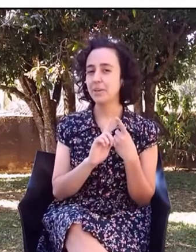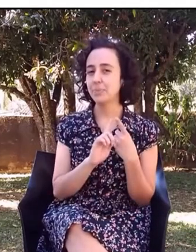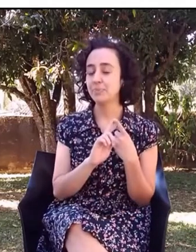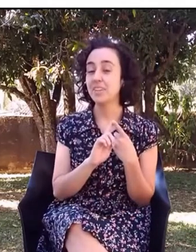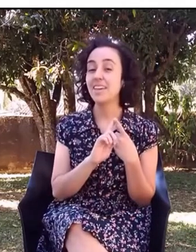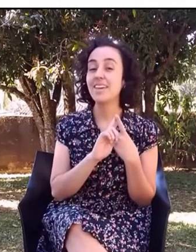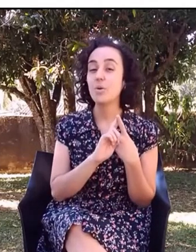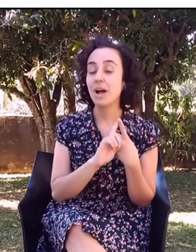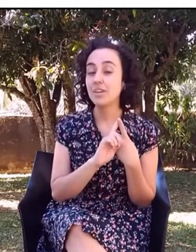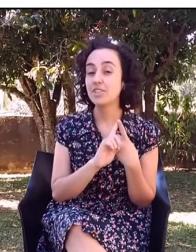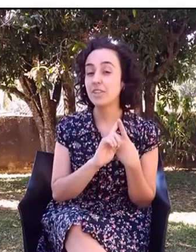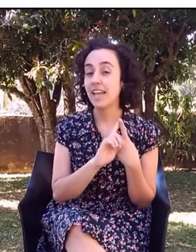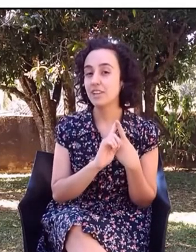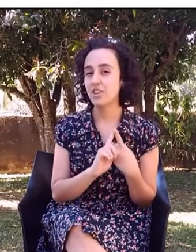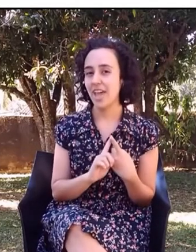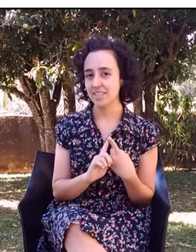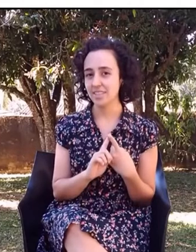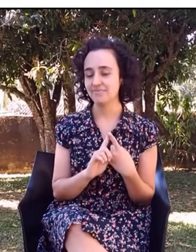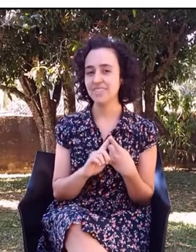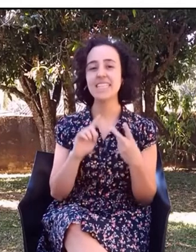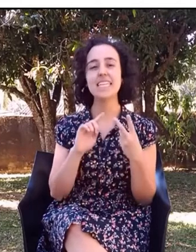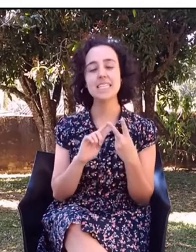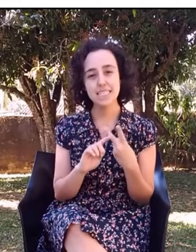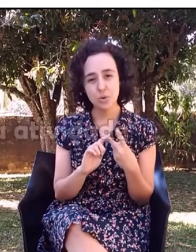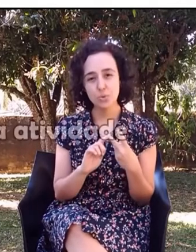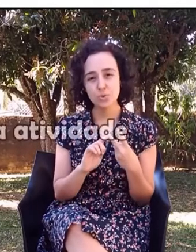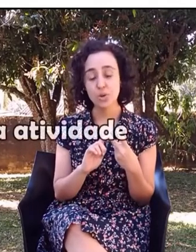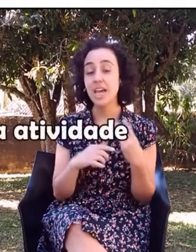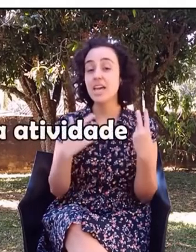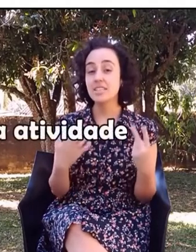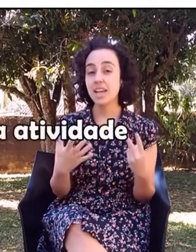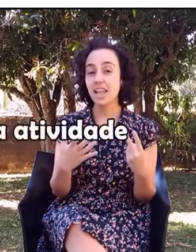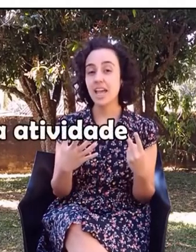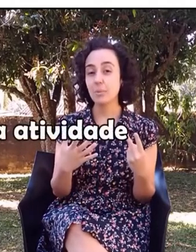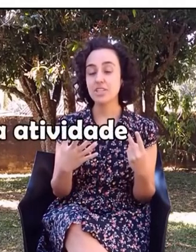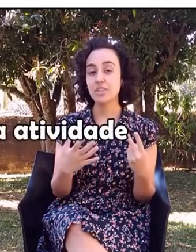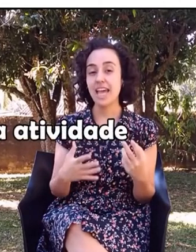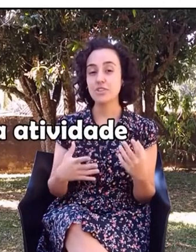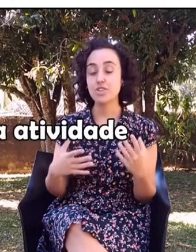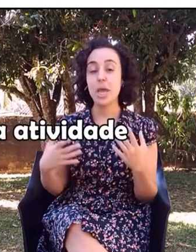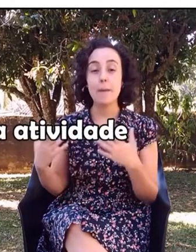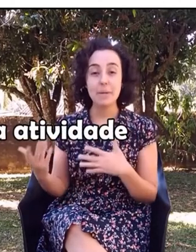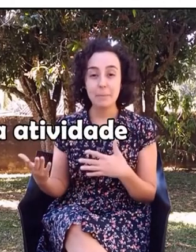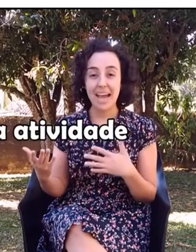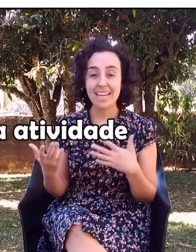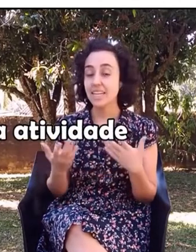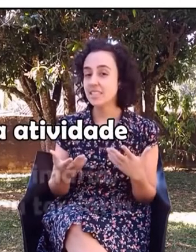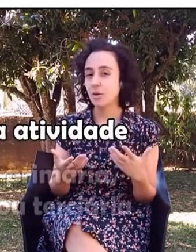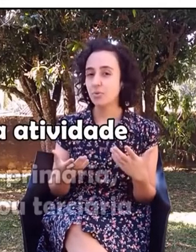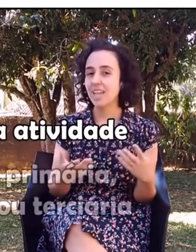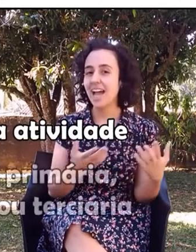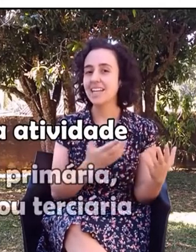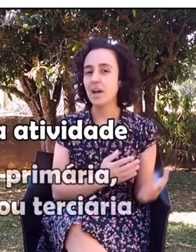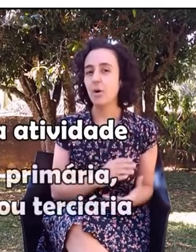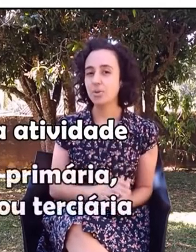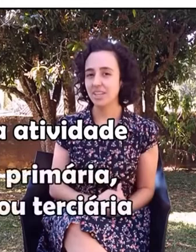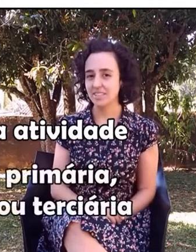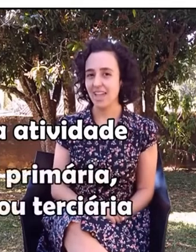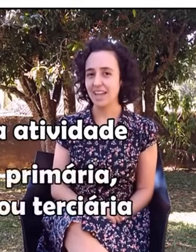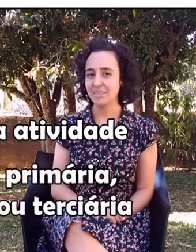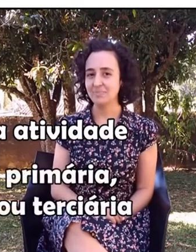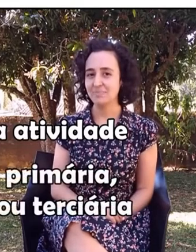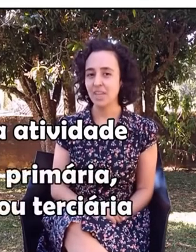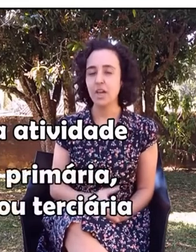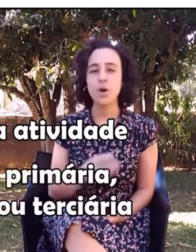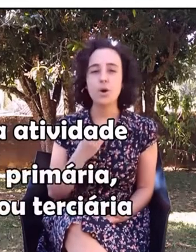Primeiro, qual atividade é essa? E segundo, se ela é uma atividade primária, secundária ou